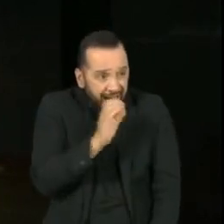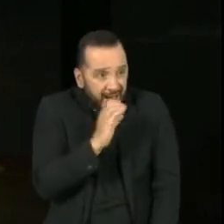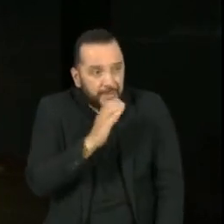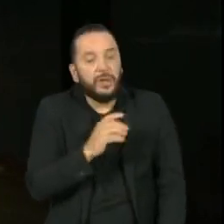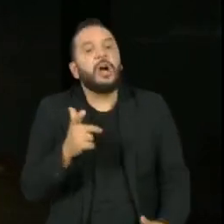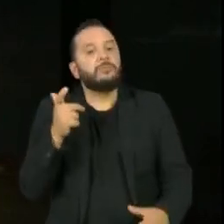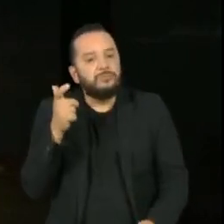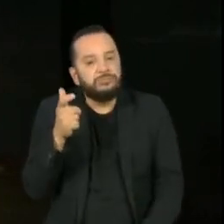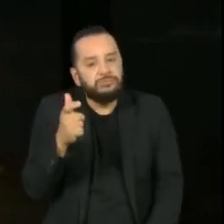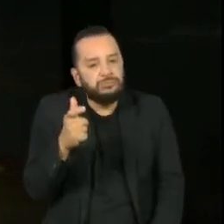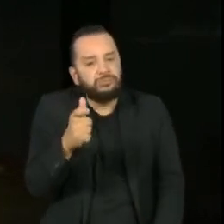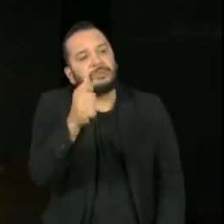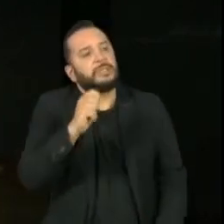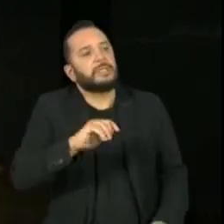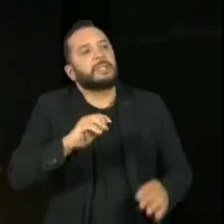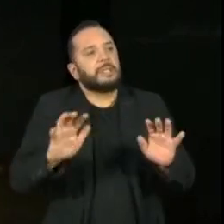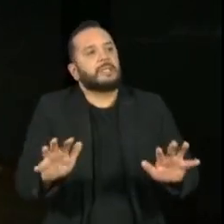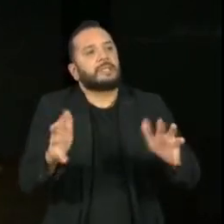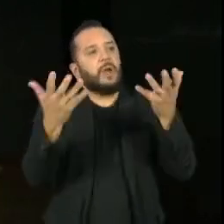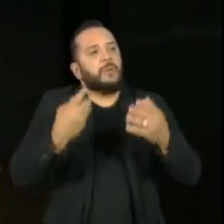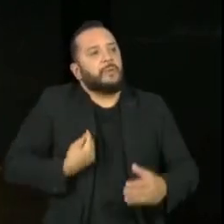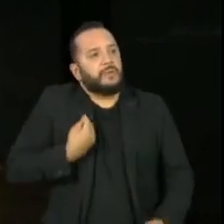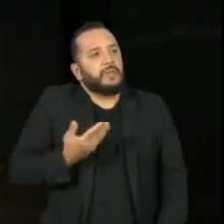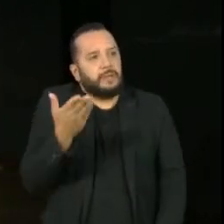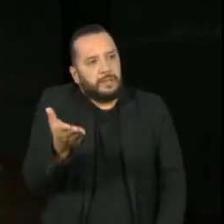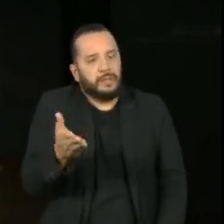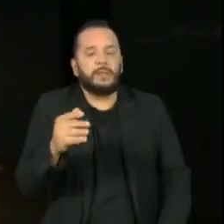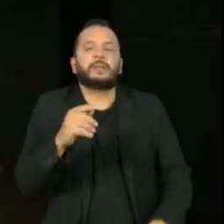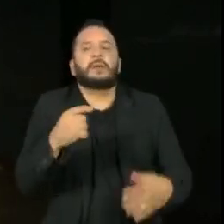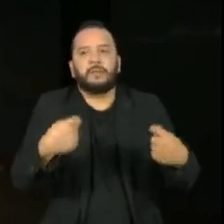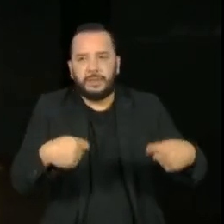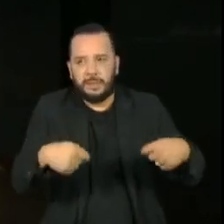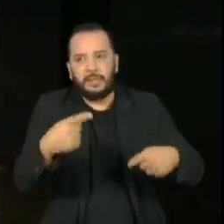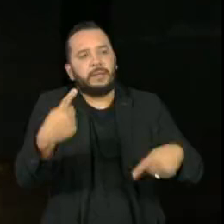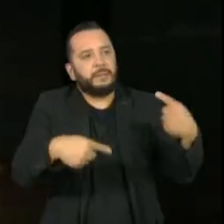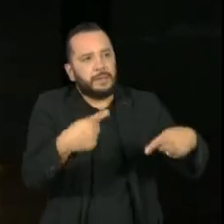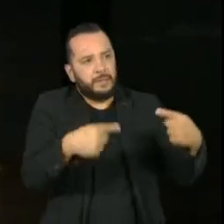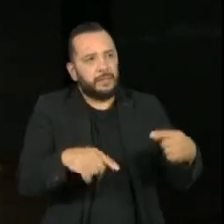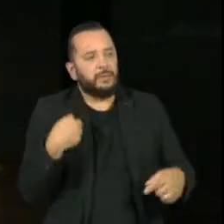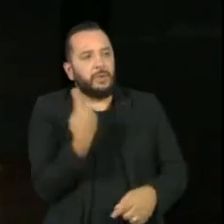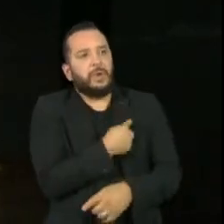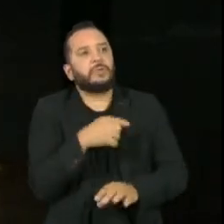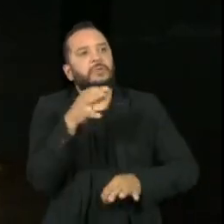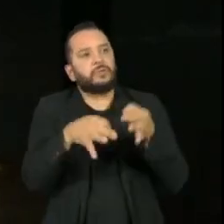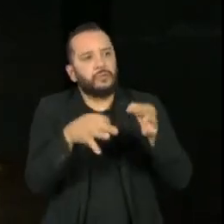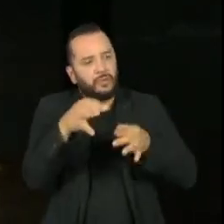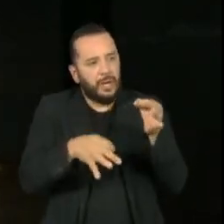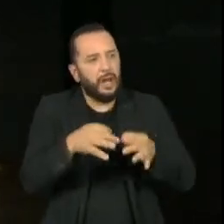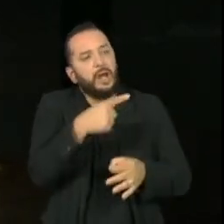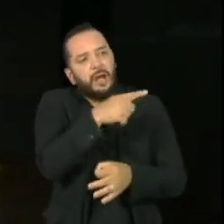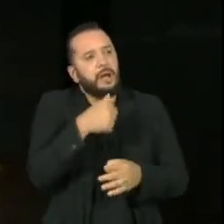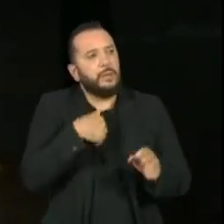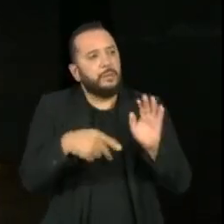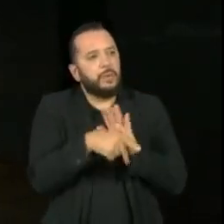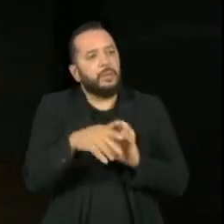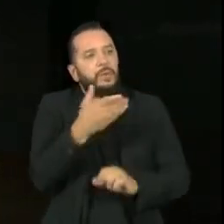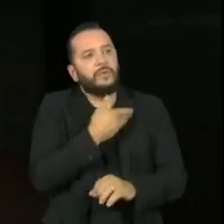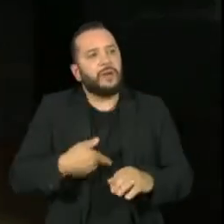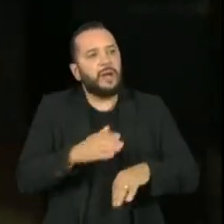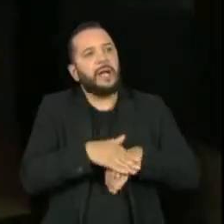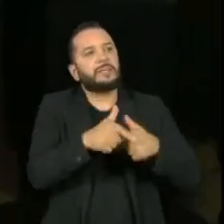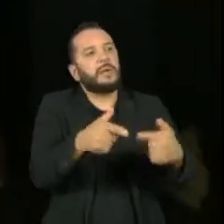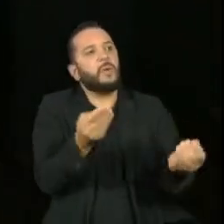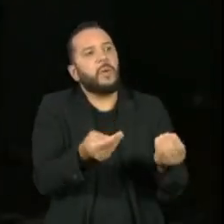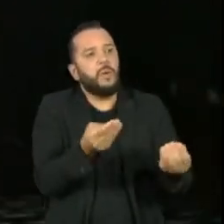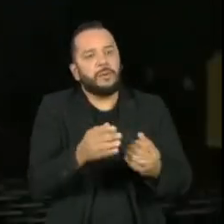ele teria sobrevivido. Então, é um debate necessário e aí nós pretendemos julgar simbolicamente essas ações do governo. Tá joia,